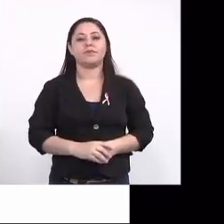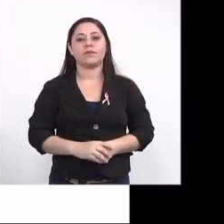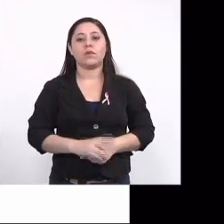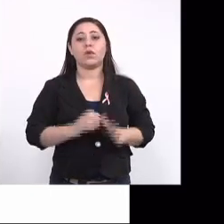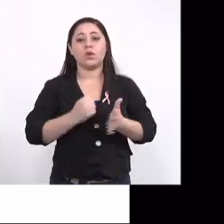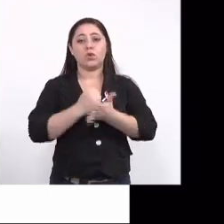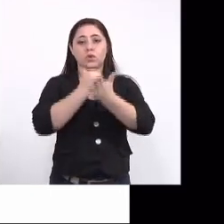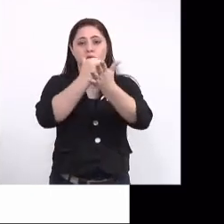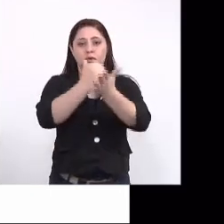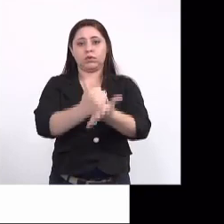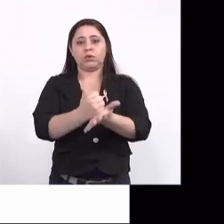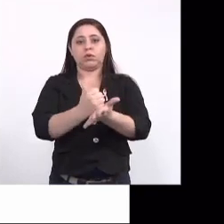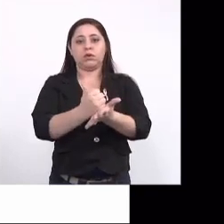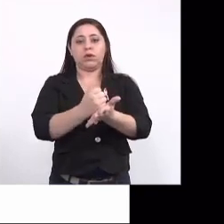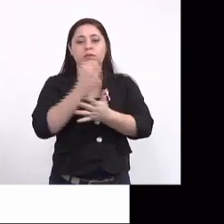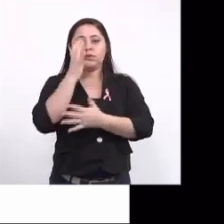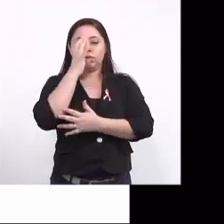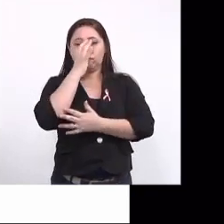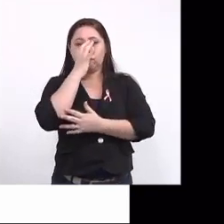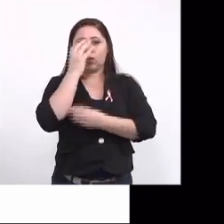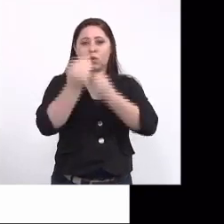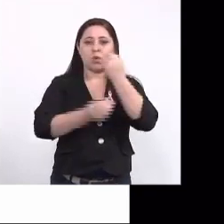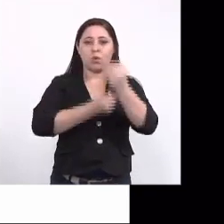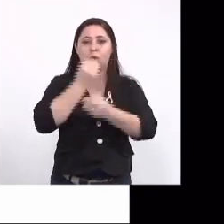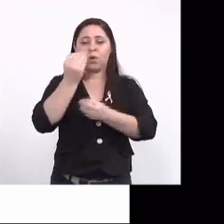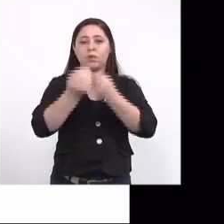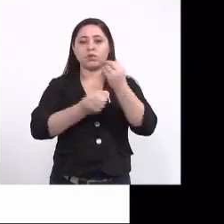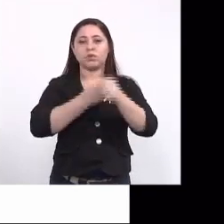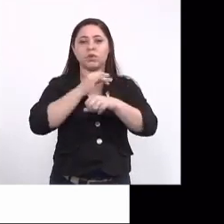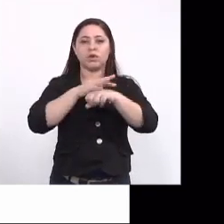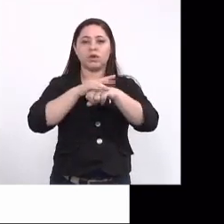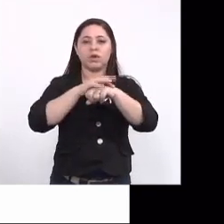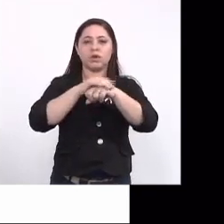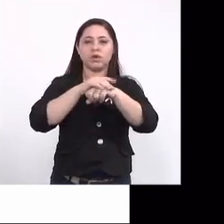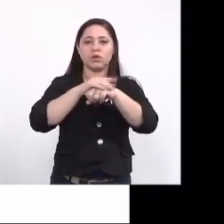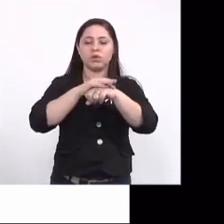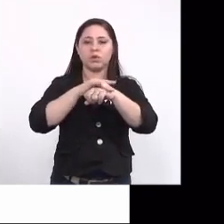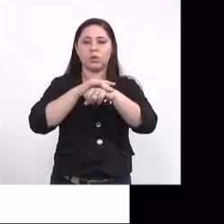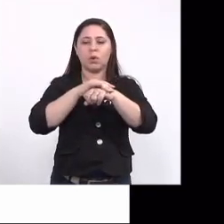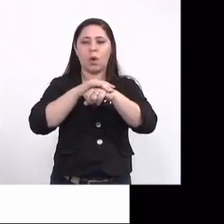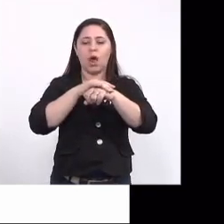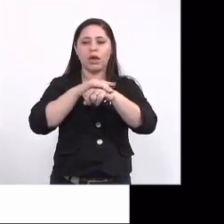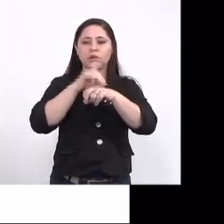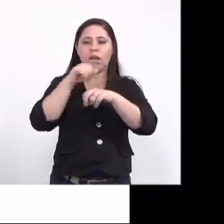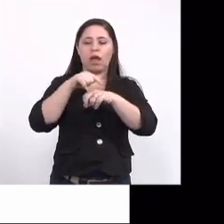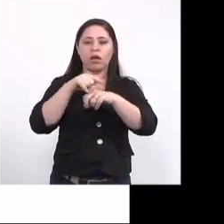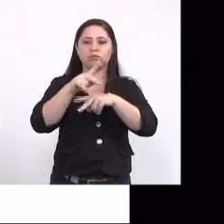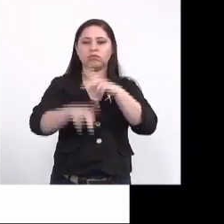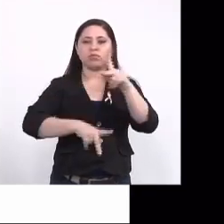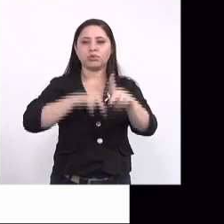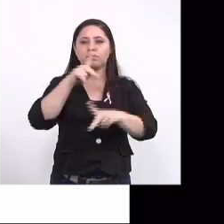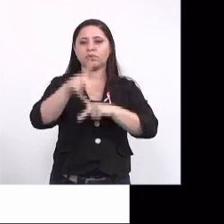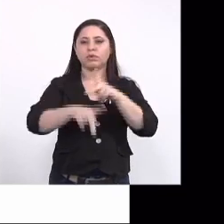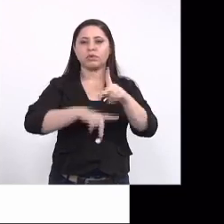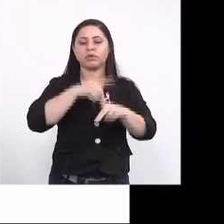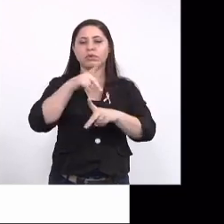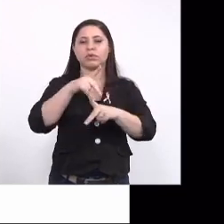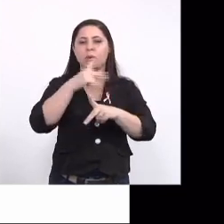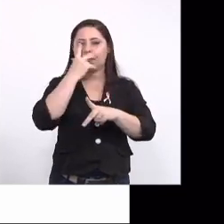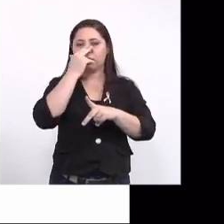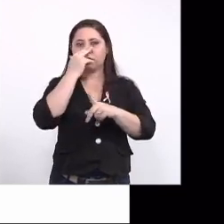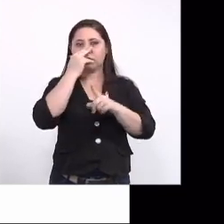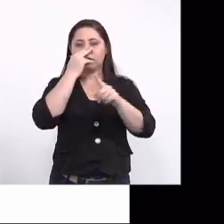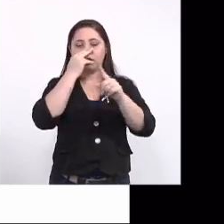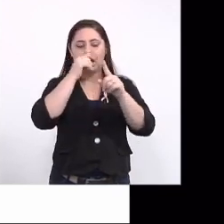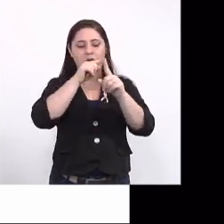aqui eu trouxe para vocês, para a gente observar como que a doença Zika, de modo geral, se comportou na população. Essa linha de